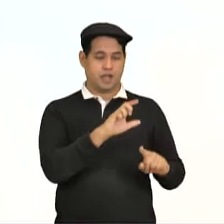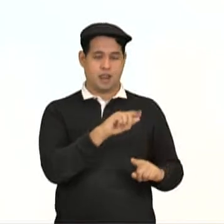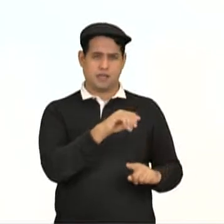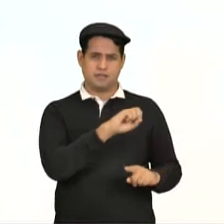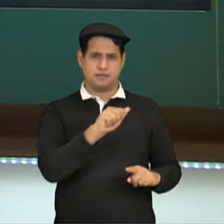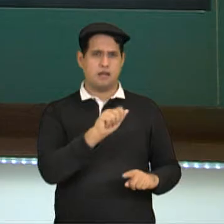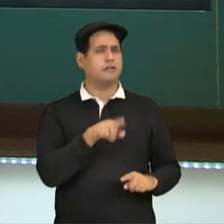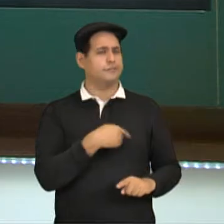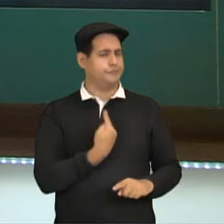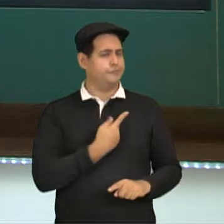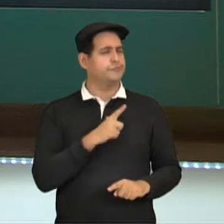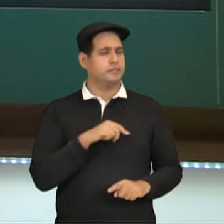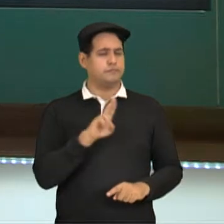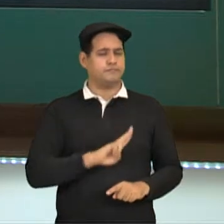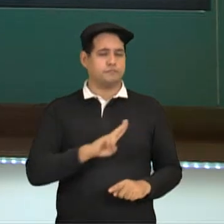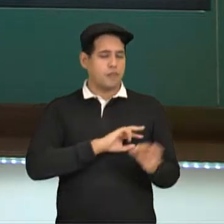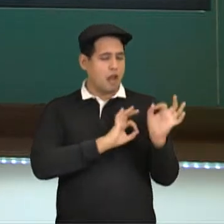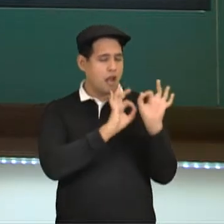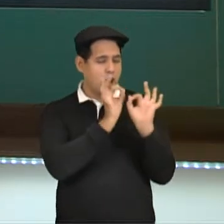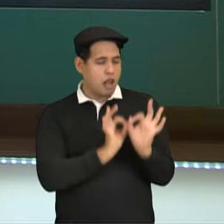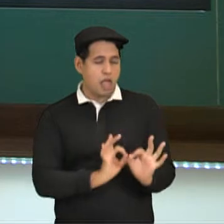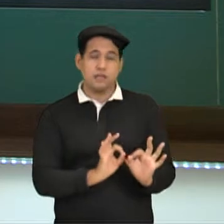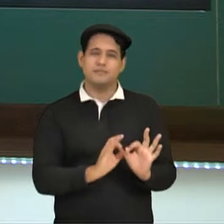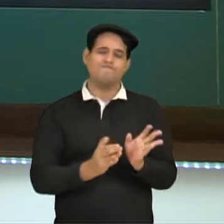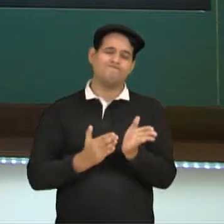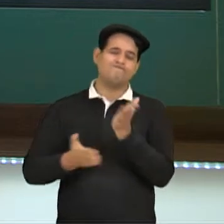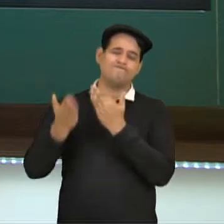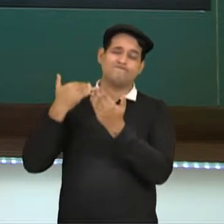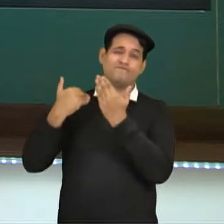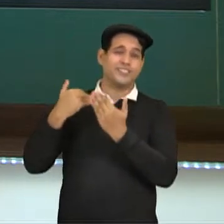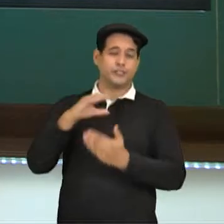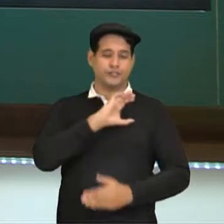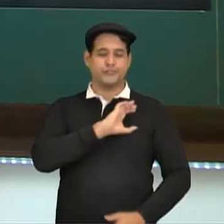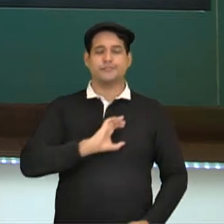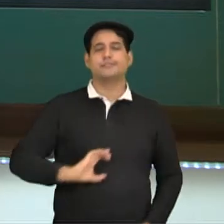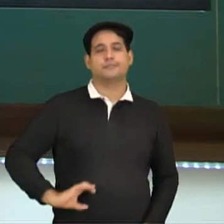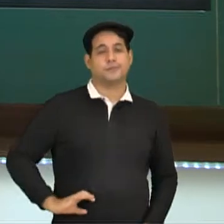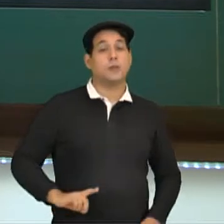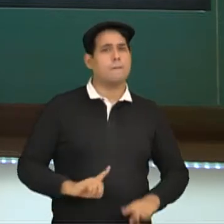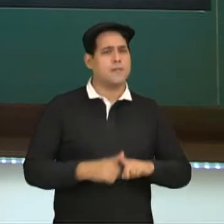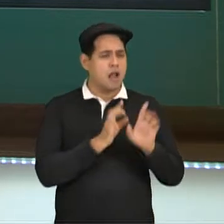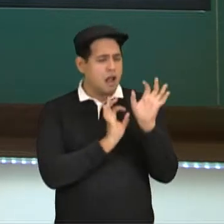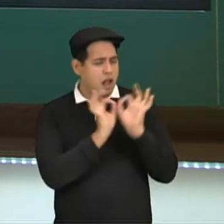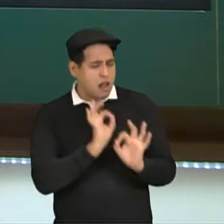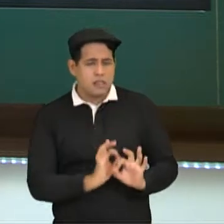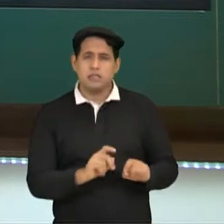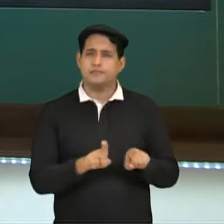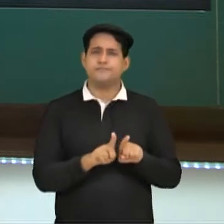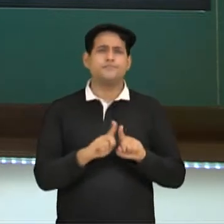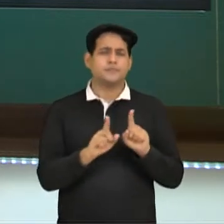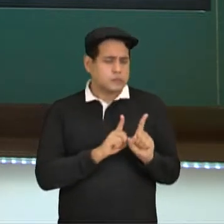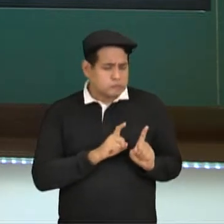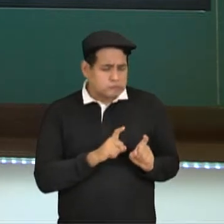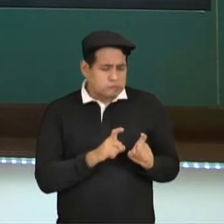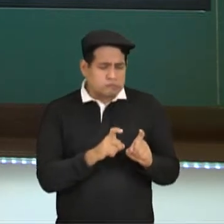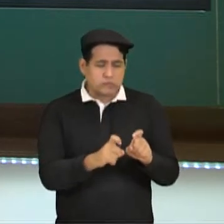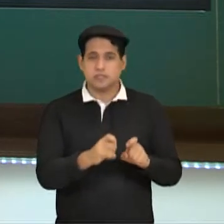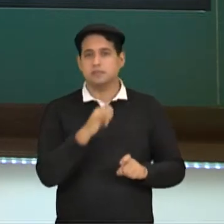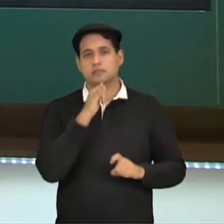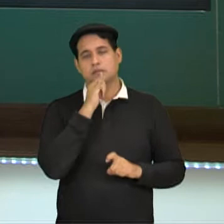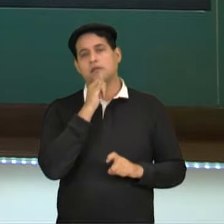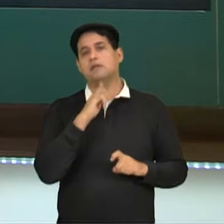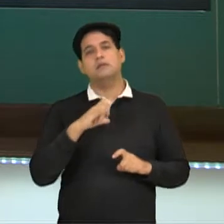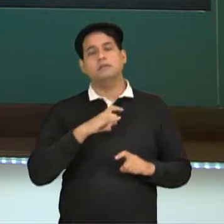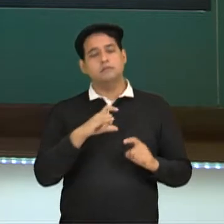já tinha a manipulação de organismos antes mesmo de Cristo, mas essa manipulação vinha de micro-organismos, por exemplo,